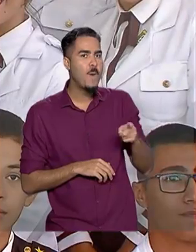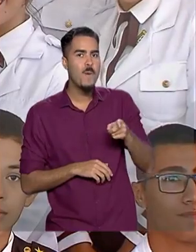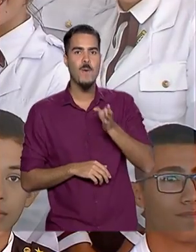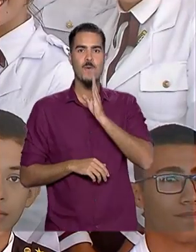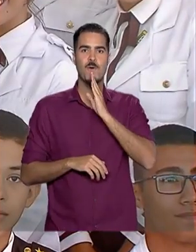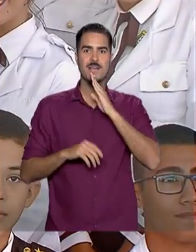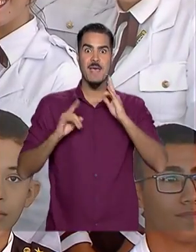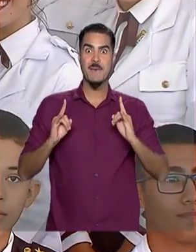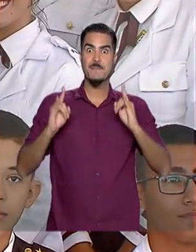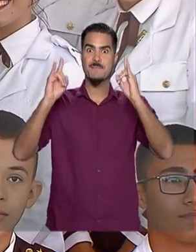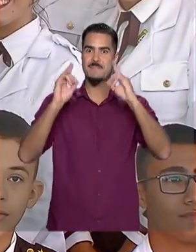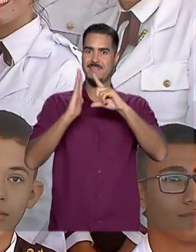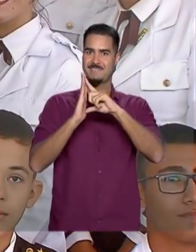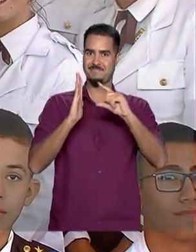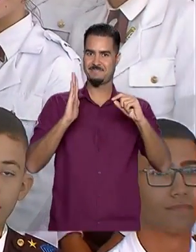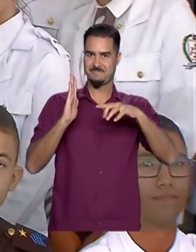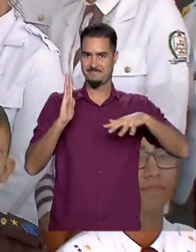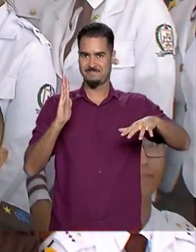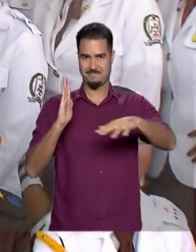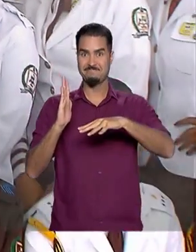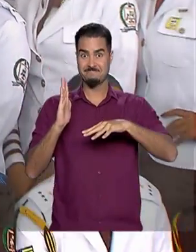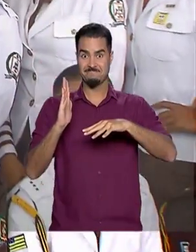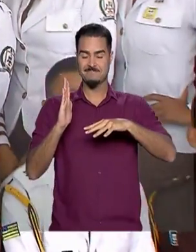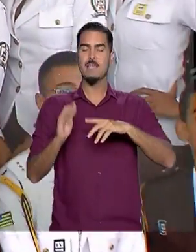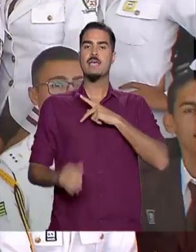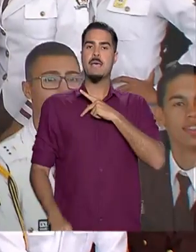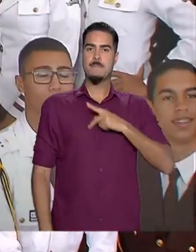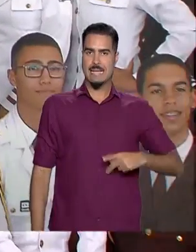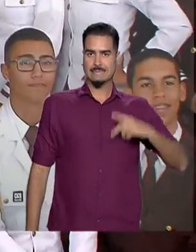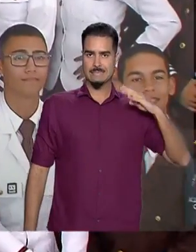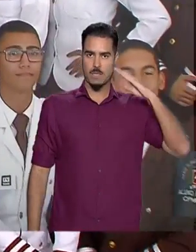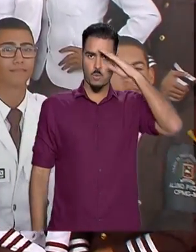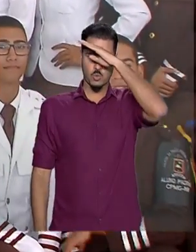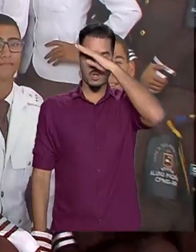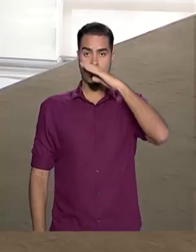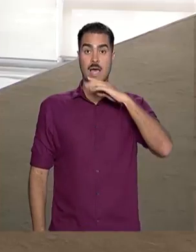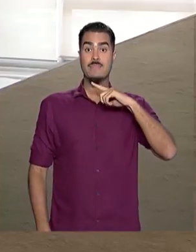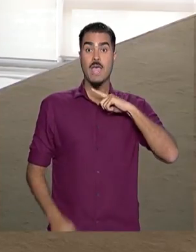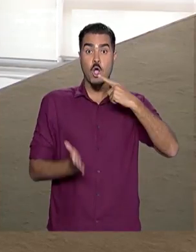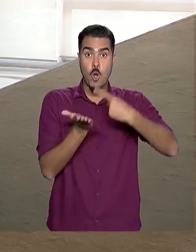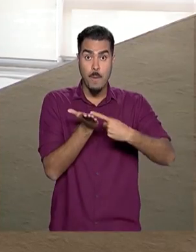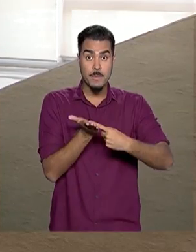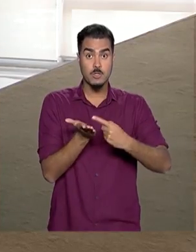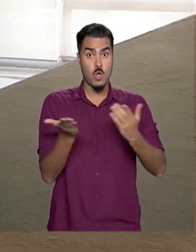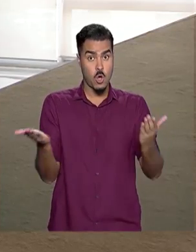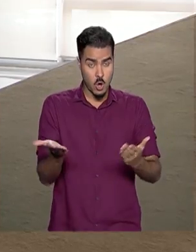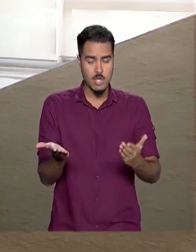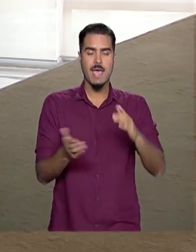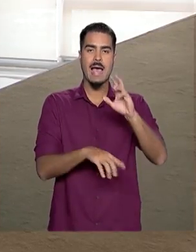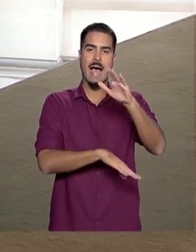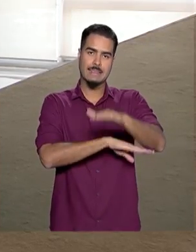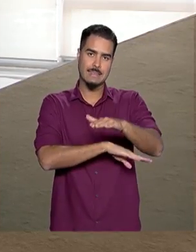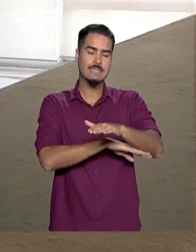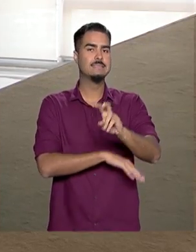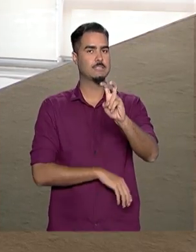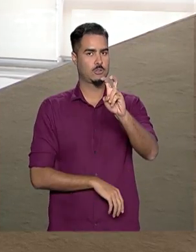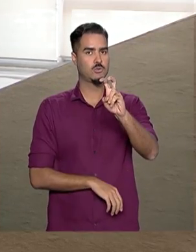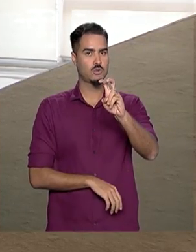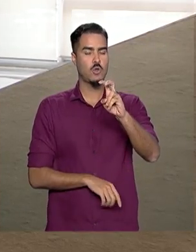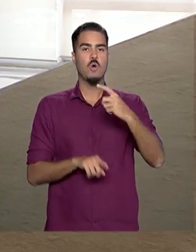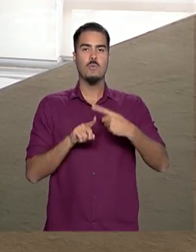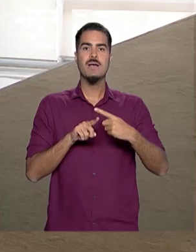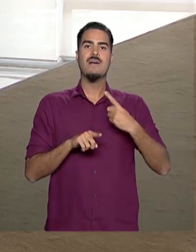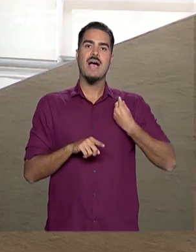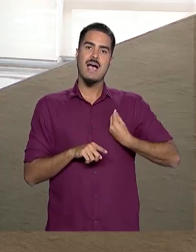principal do Palácio do Planalto. Já o presidente Jair Bolsonaro só tem agenda por aqui às 5 da tarde. Ele vai